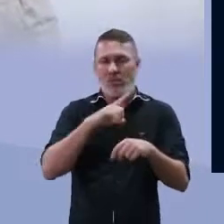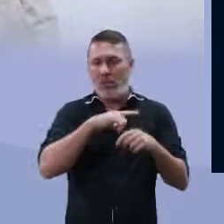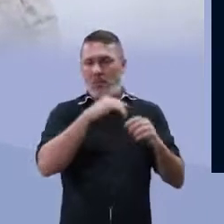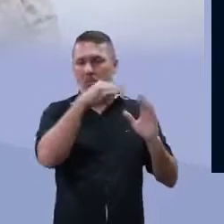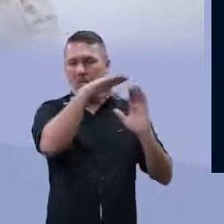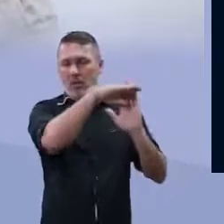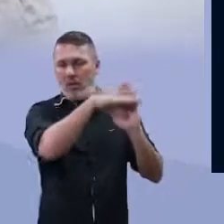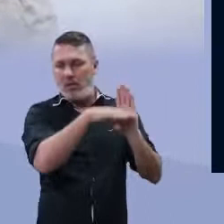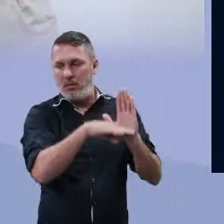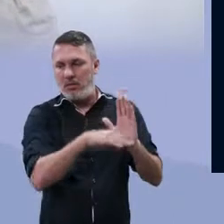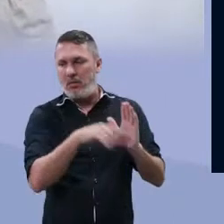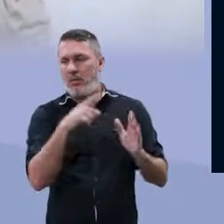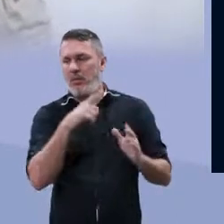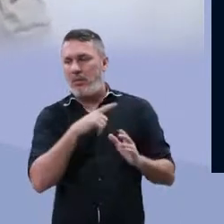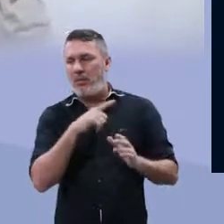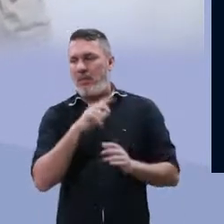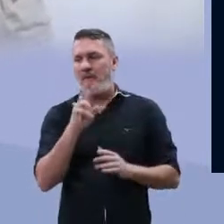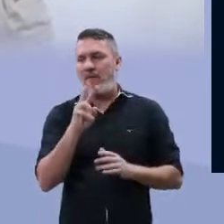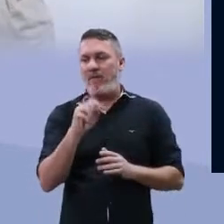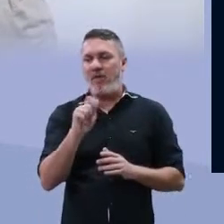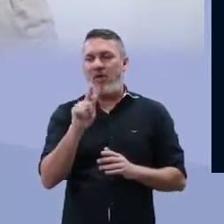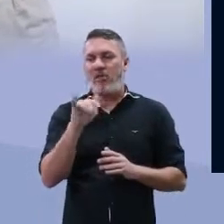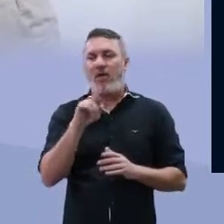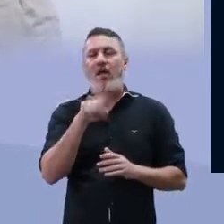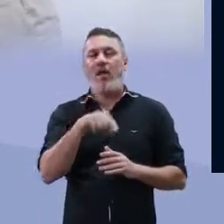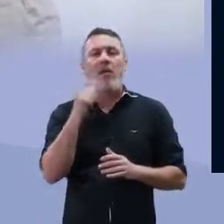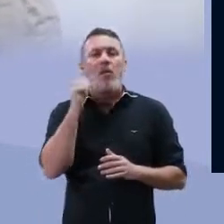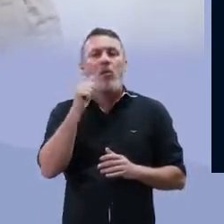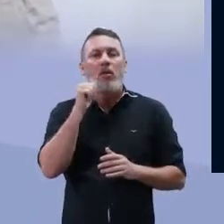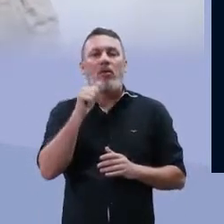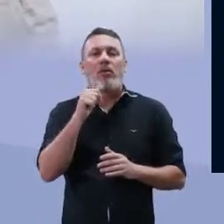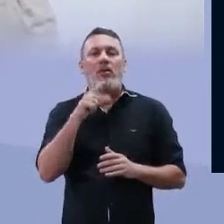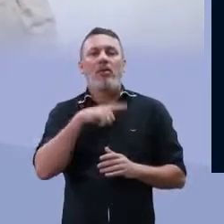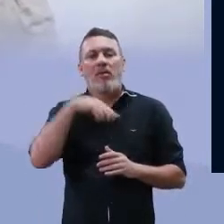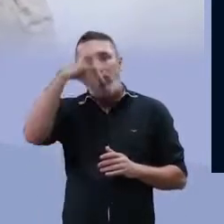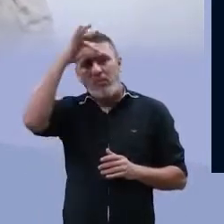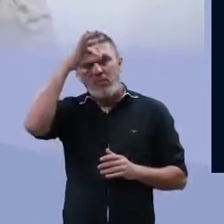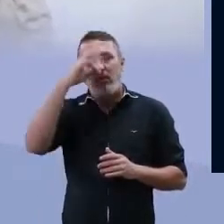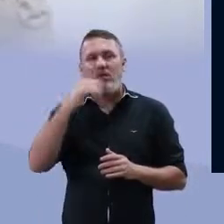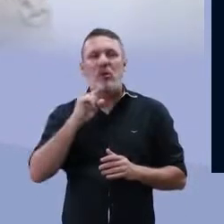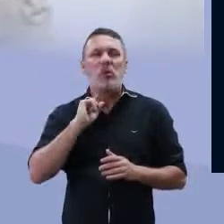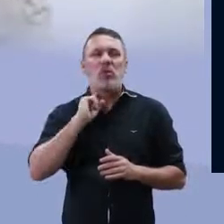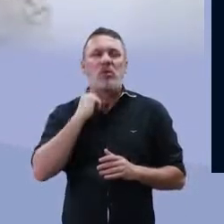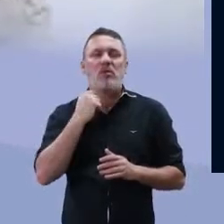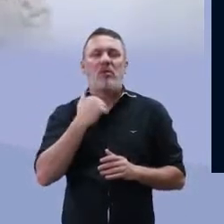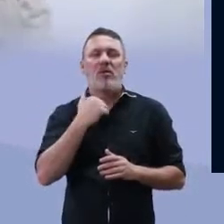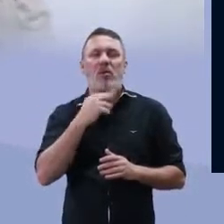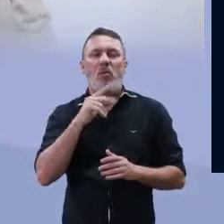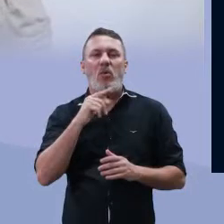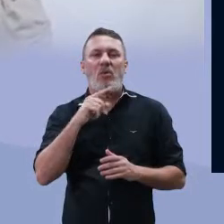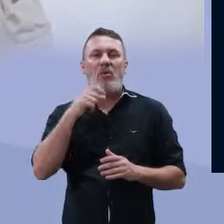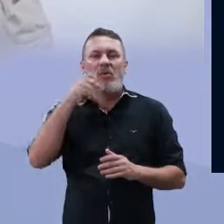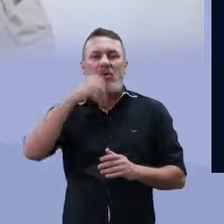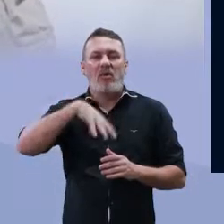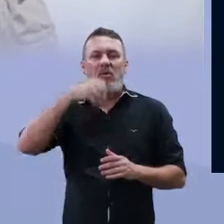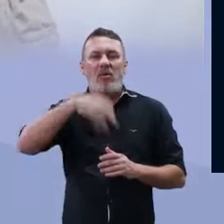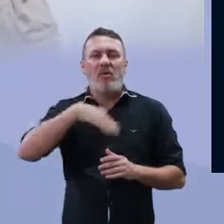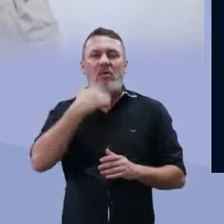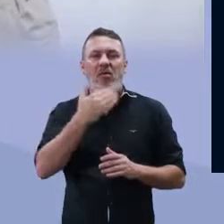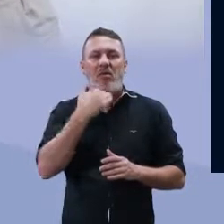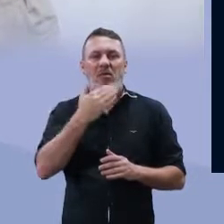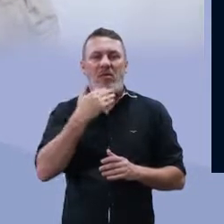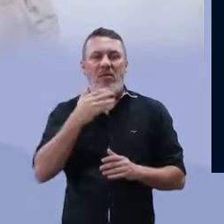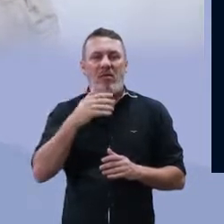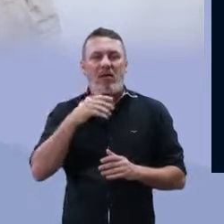que é causadora da giardíase. Temos também o tricomonas vaginalis, que causa corrimento na mulher. E temos o tripanossoma